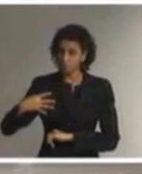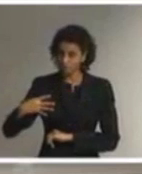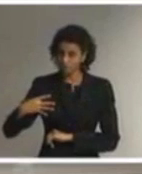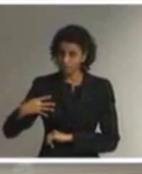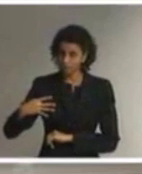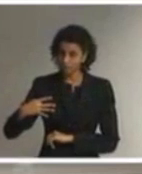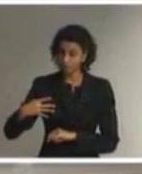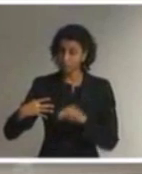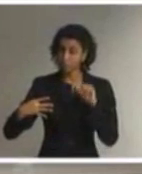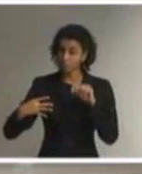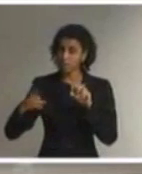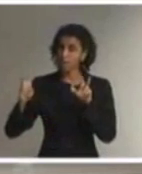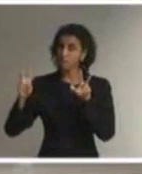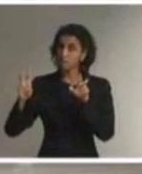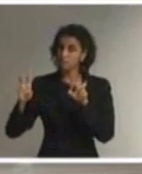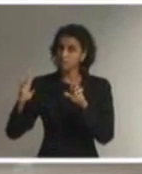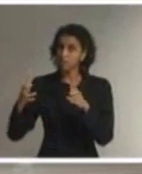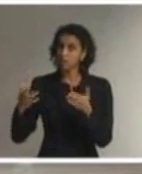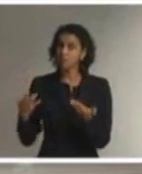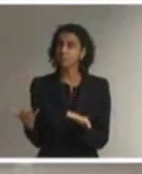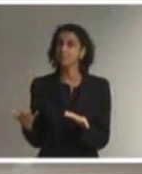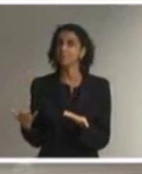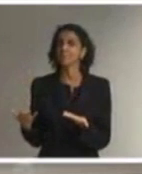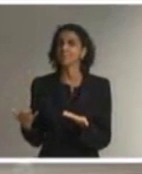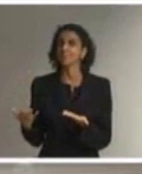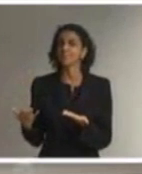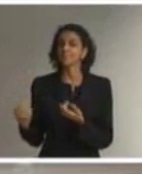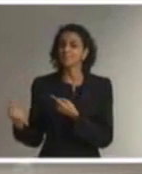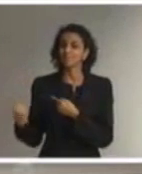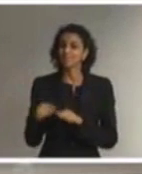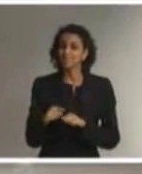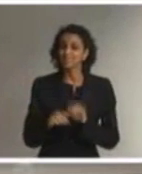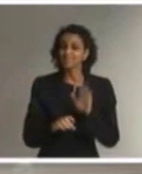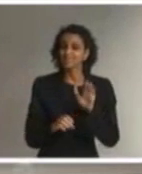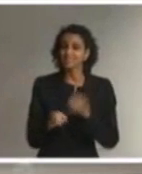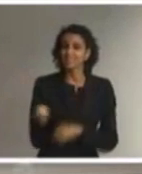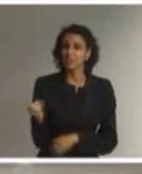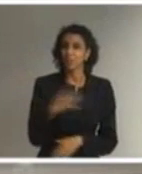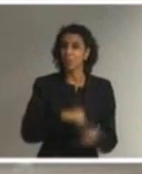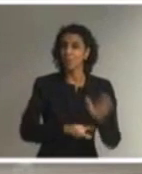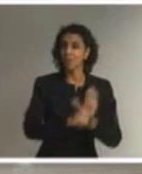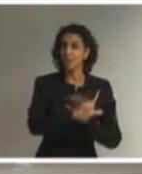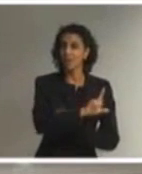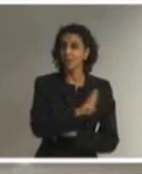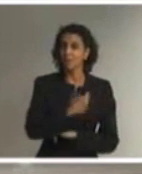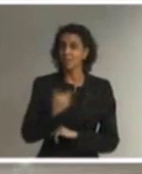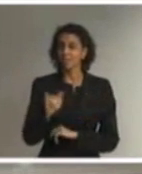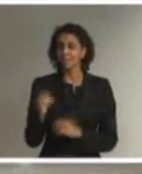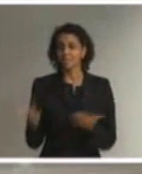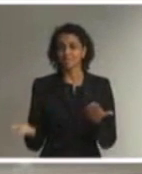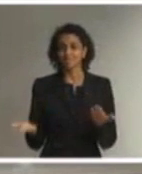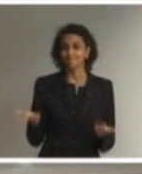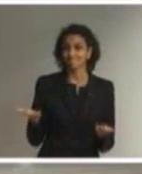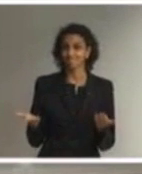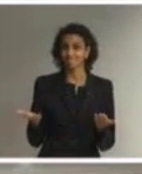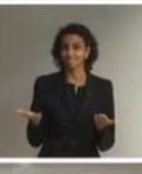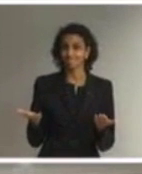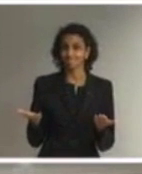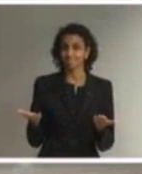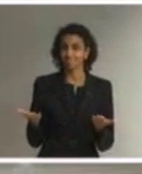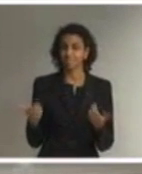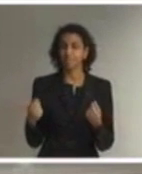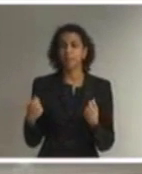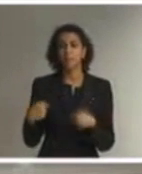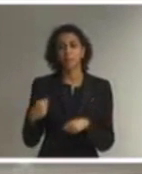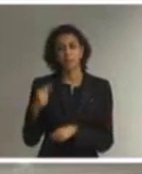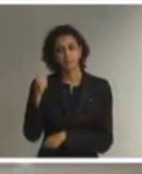nesse aspecto, confronta com a nova Lei Brasileira da Inclusão e, portanto, deve ser